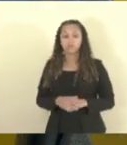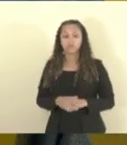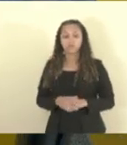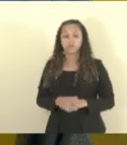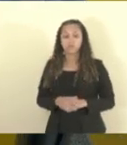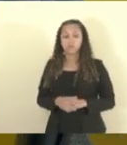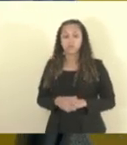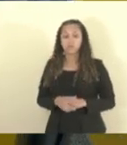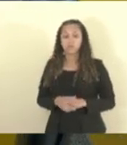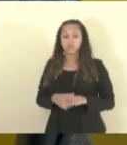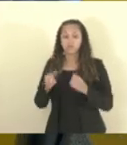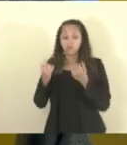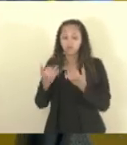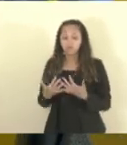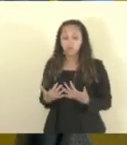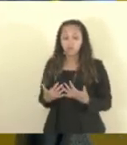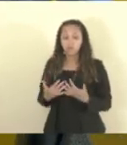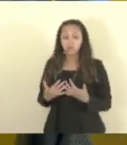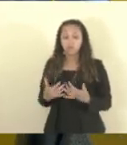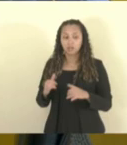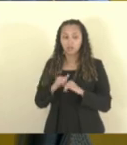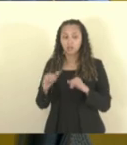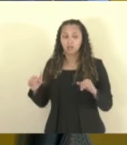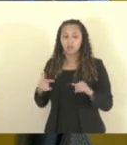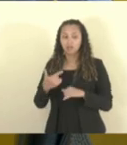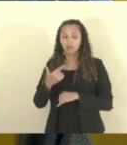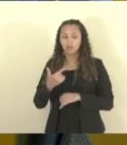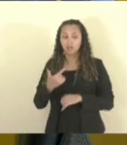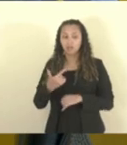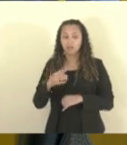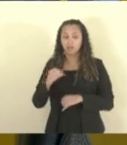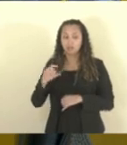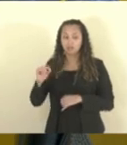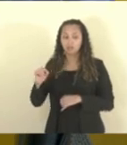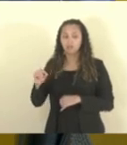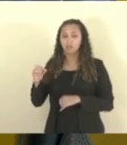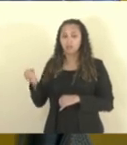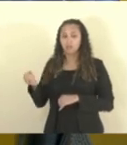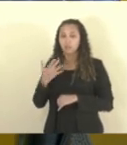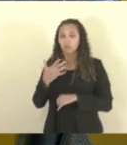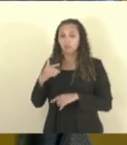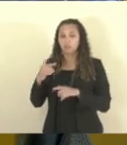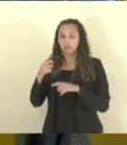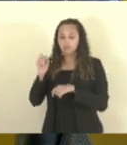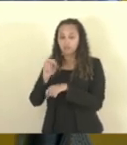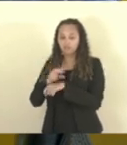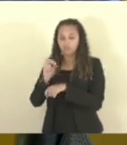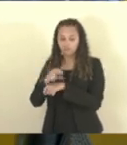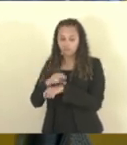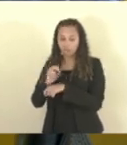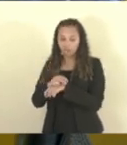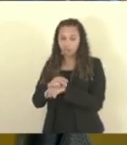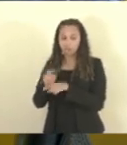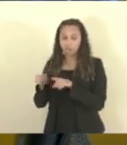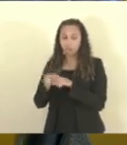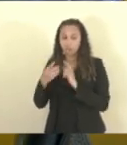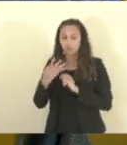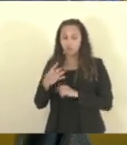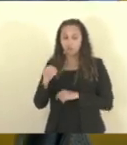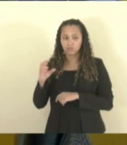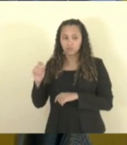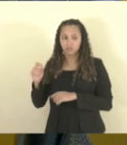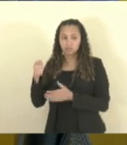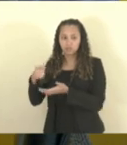declaro que o aumento da despesa referente à criação de 200 novas funções gratificadas de agente de contratação e de 400 novas